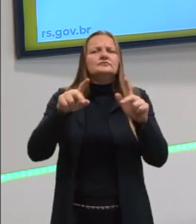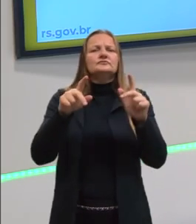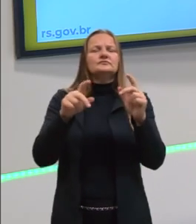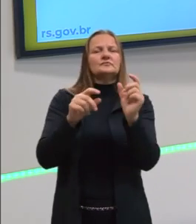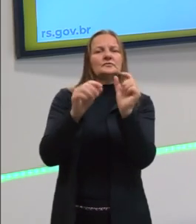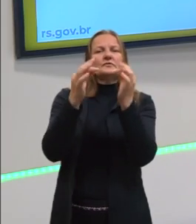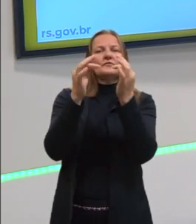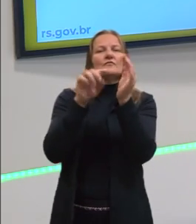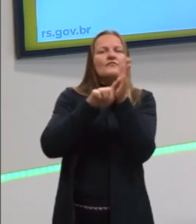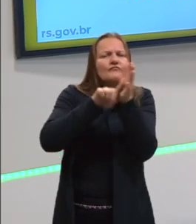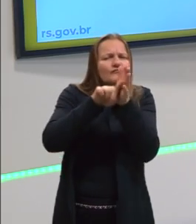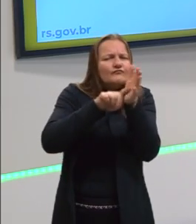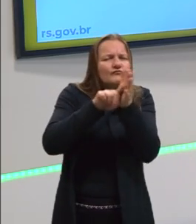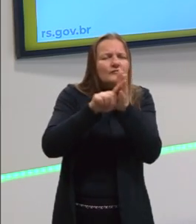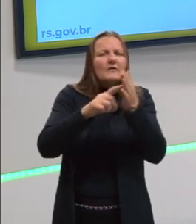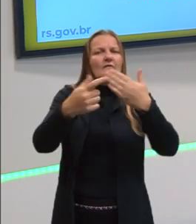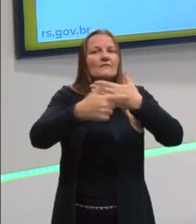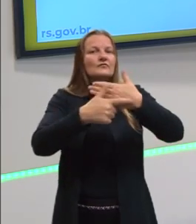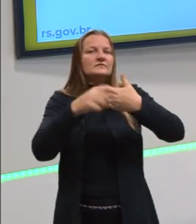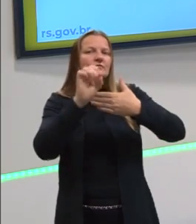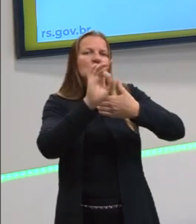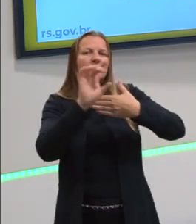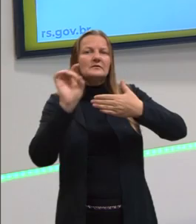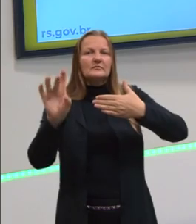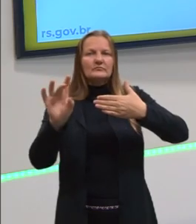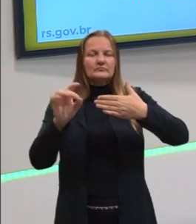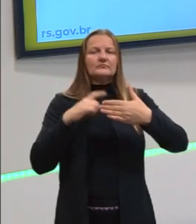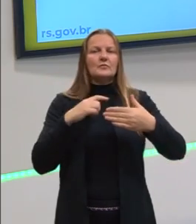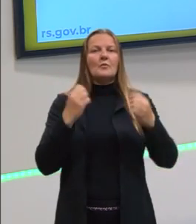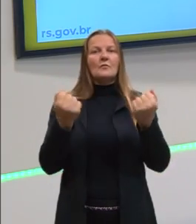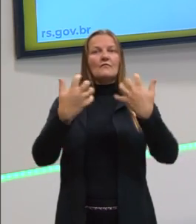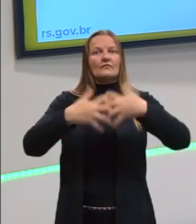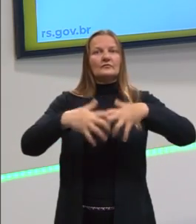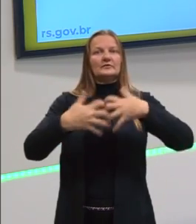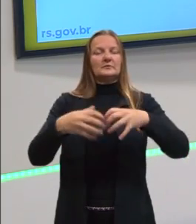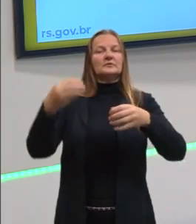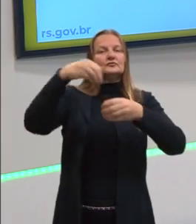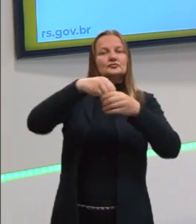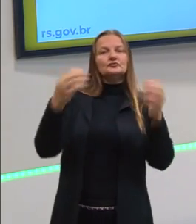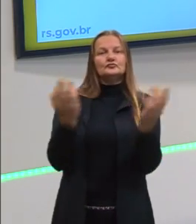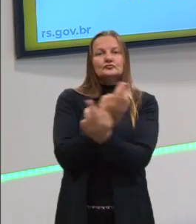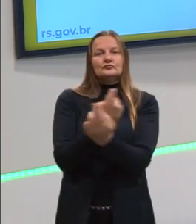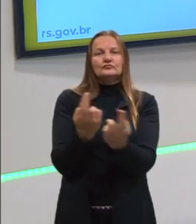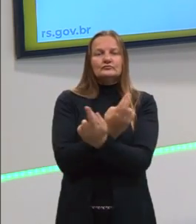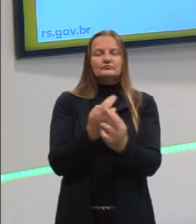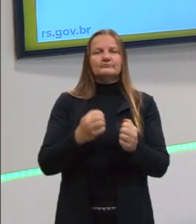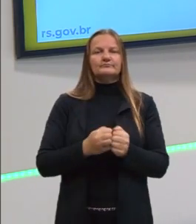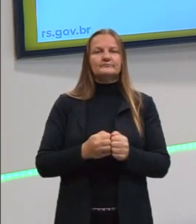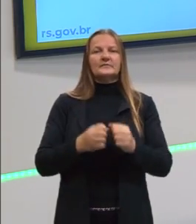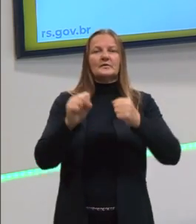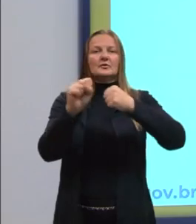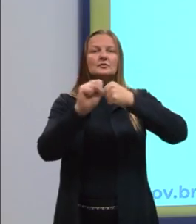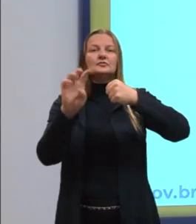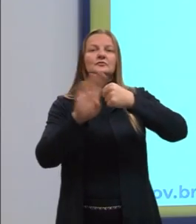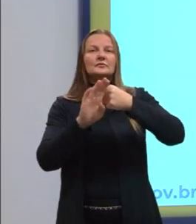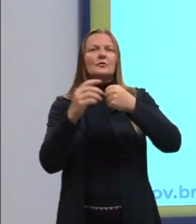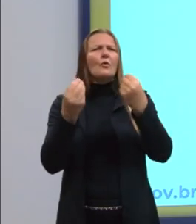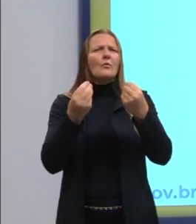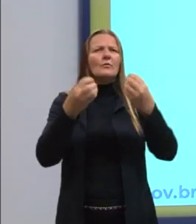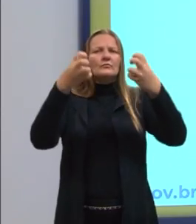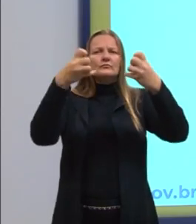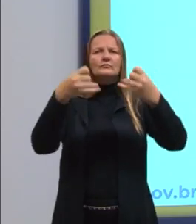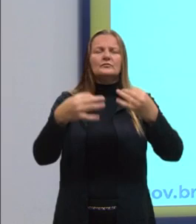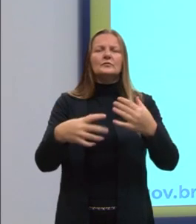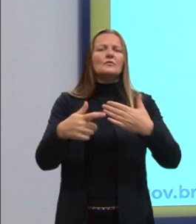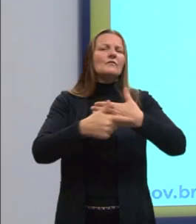sintática, entendendo como elas também podem funcionar juntas. Substantivos vão exercer